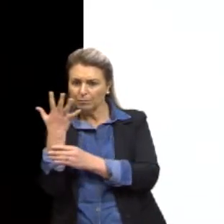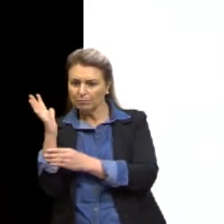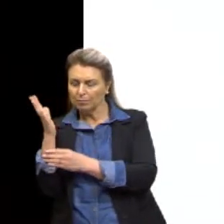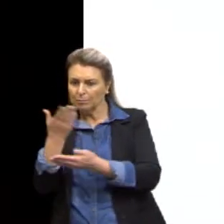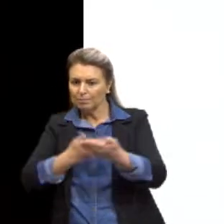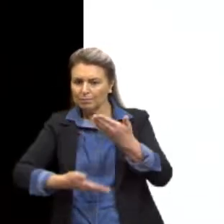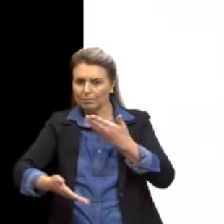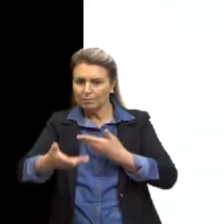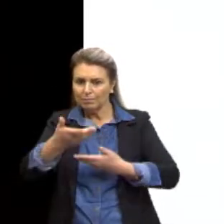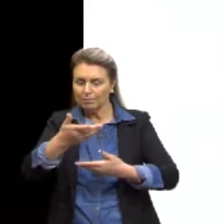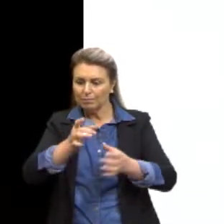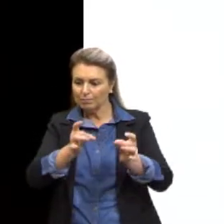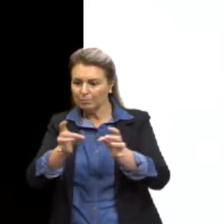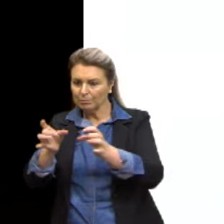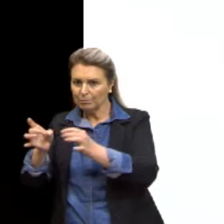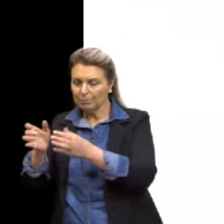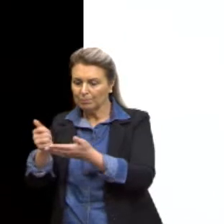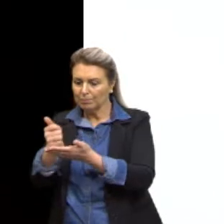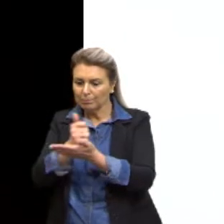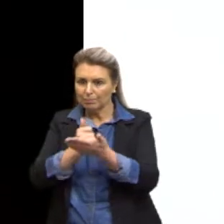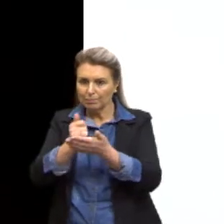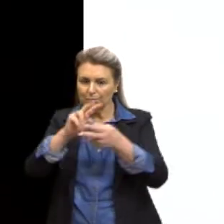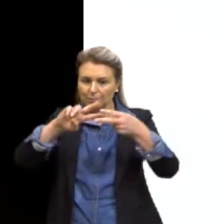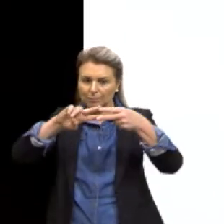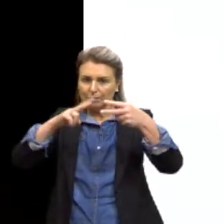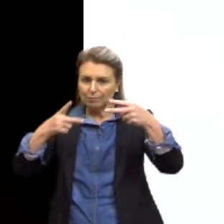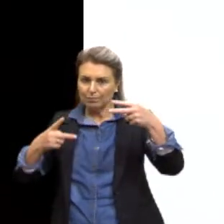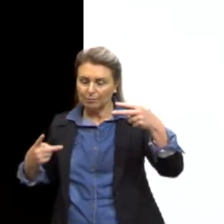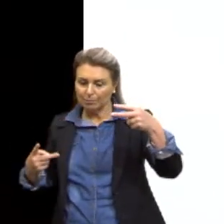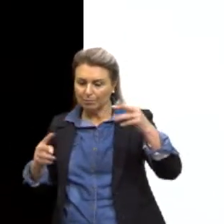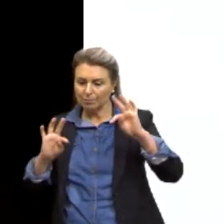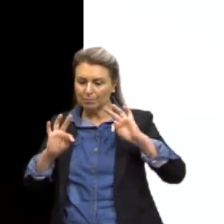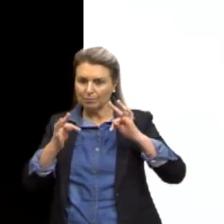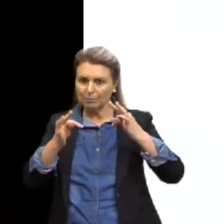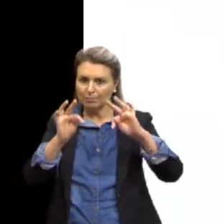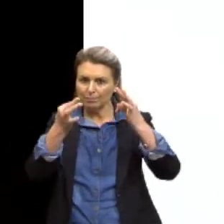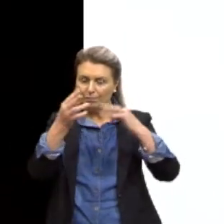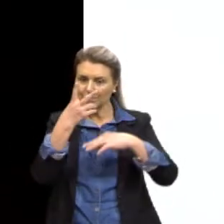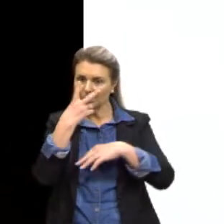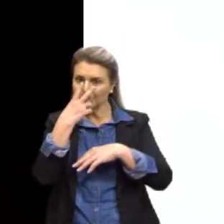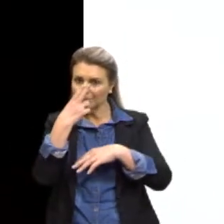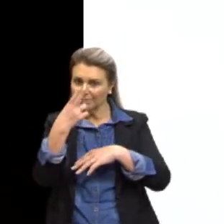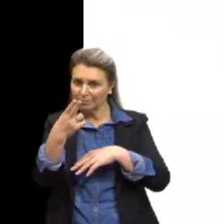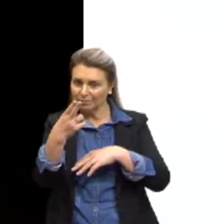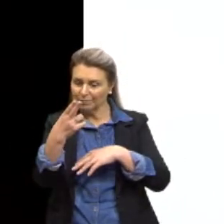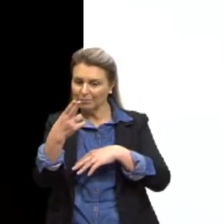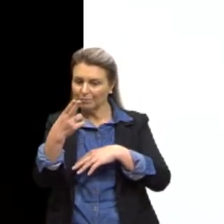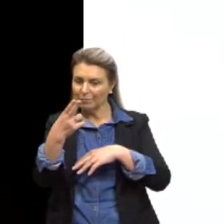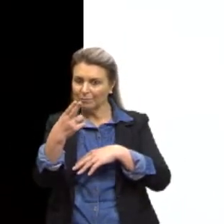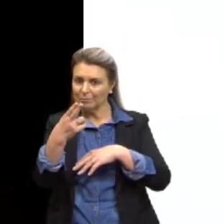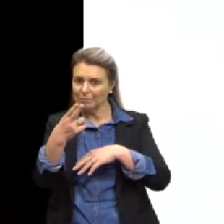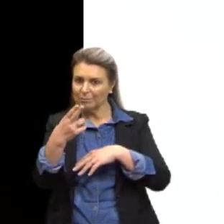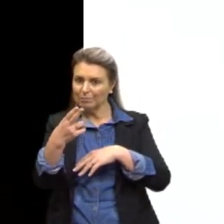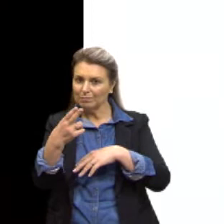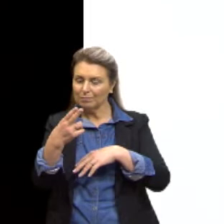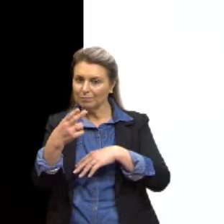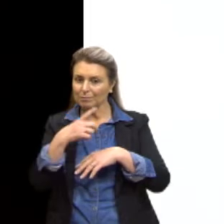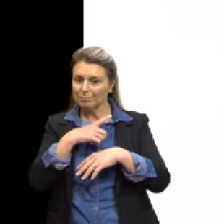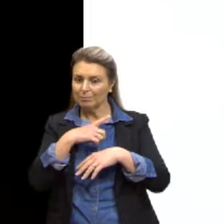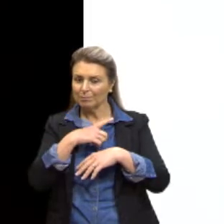A base genética dessa técnica é semelhante àquela presente no